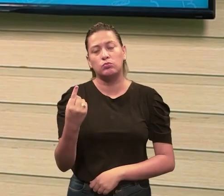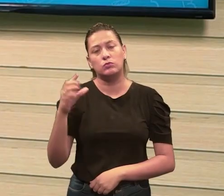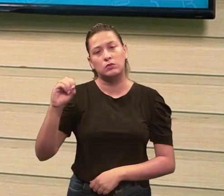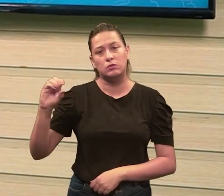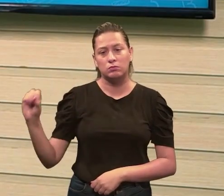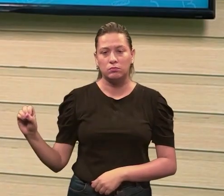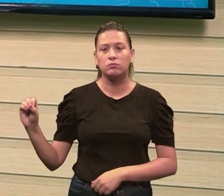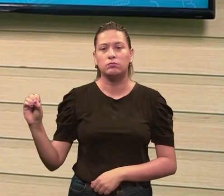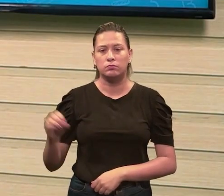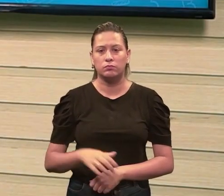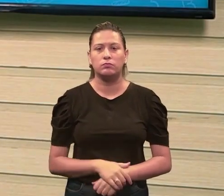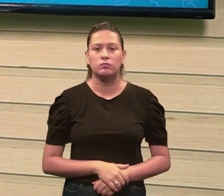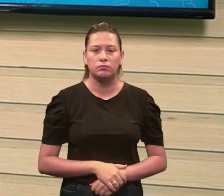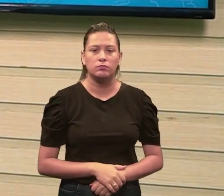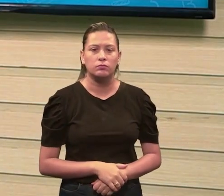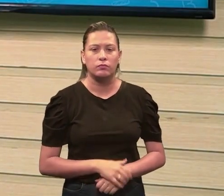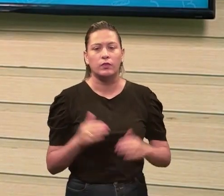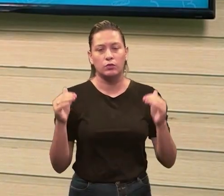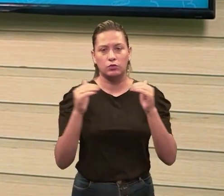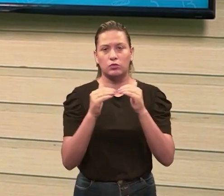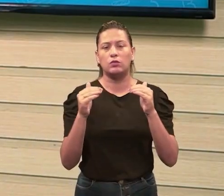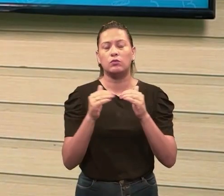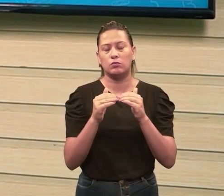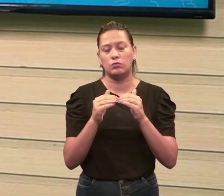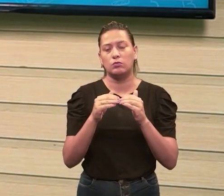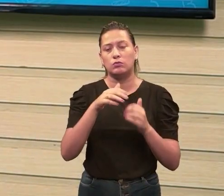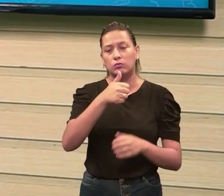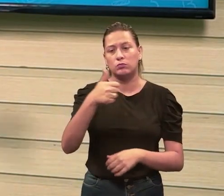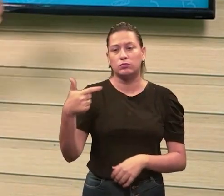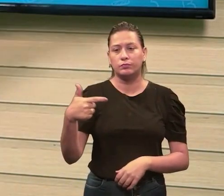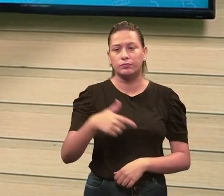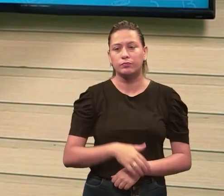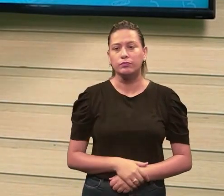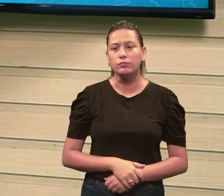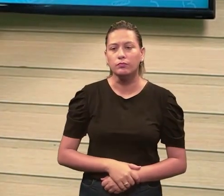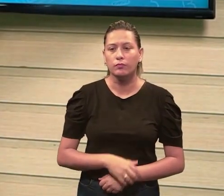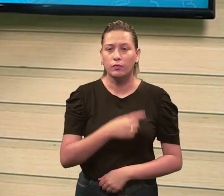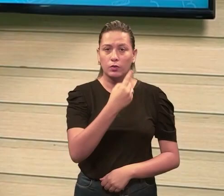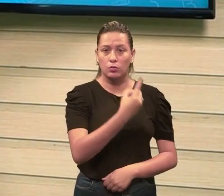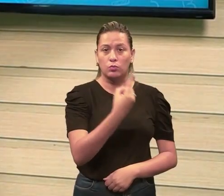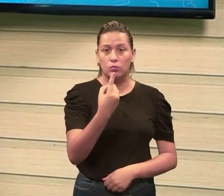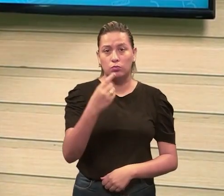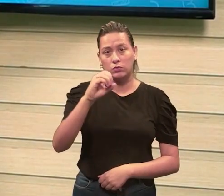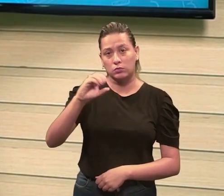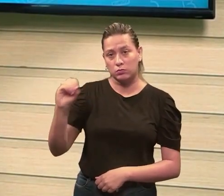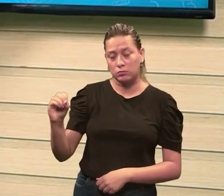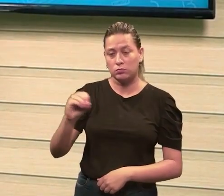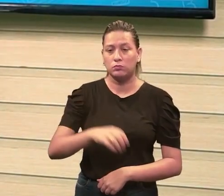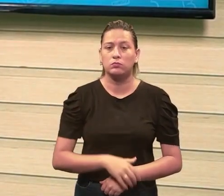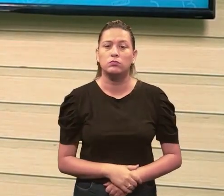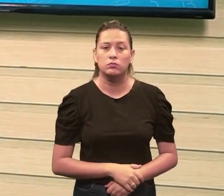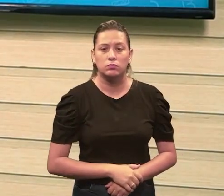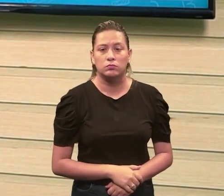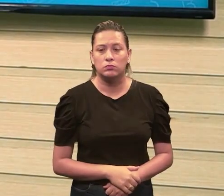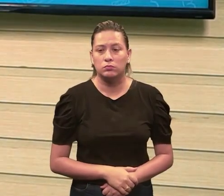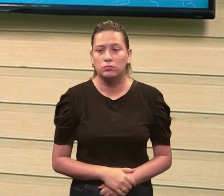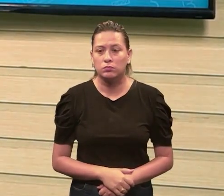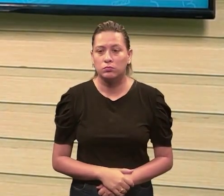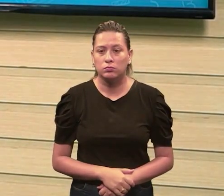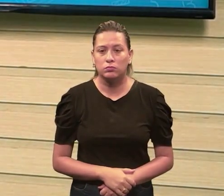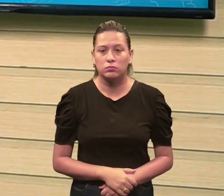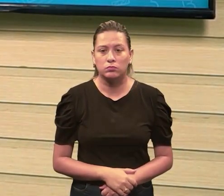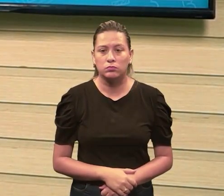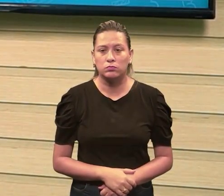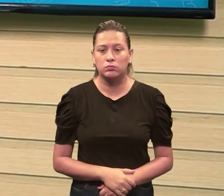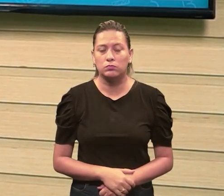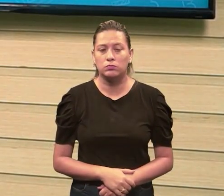0, 0. O número binário correspondente ao número 12. Tá? Então, tá aqui, 1, 1, 0, 0. É o mesmo daqui. 1, 1,